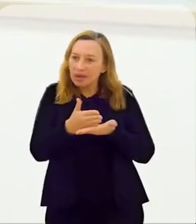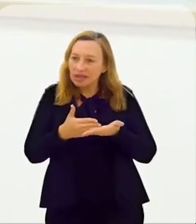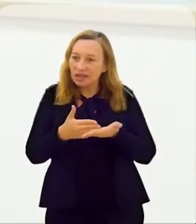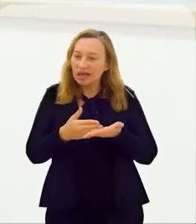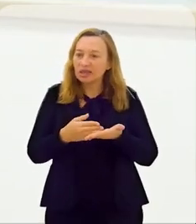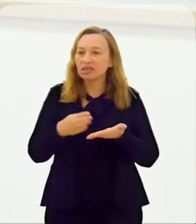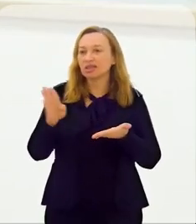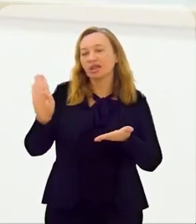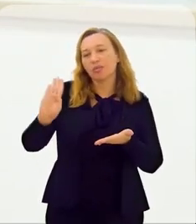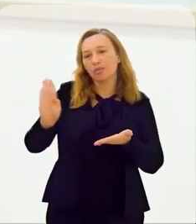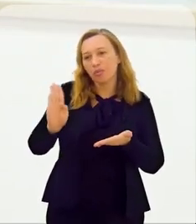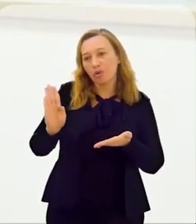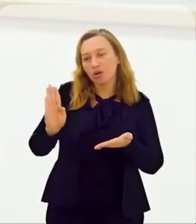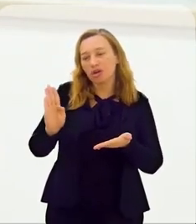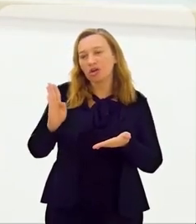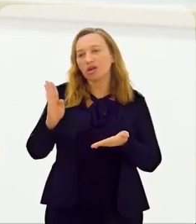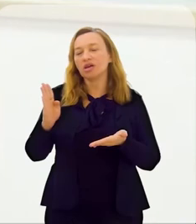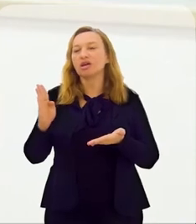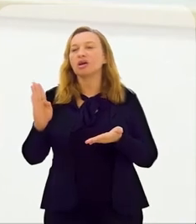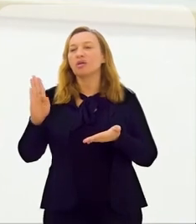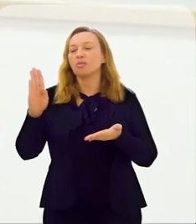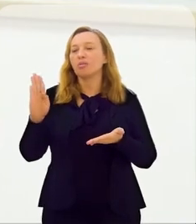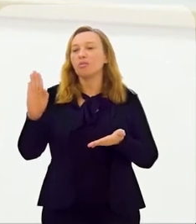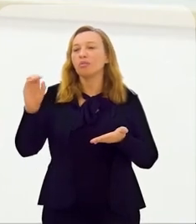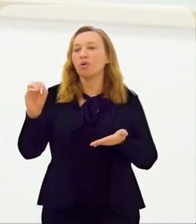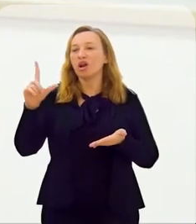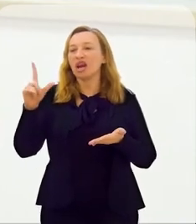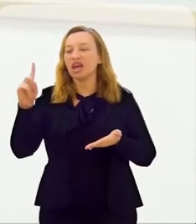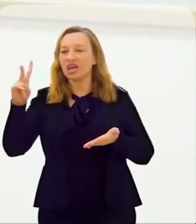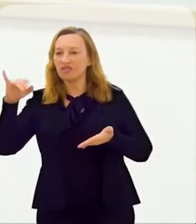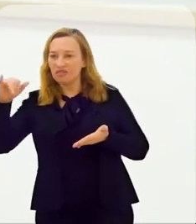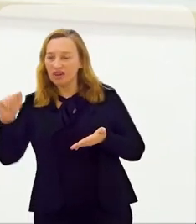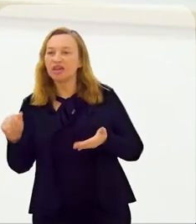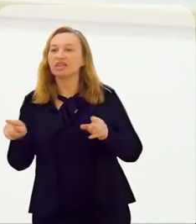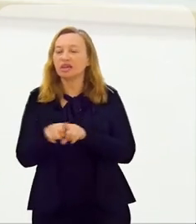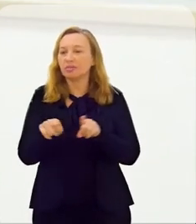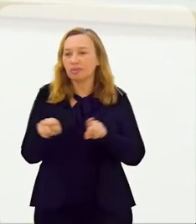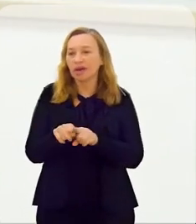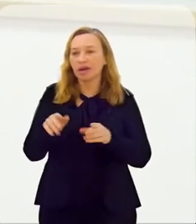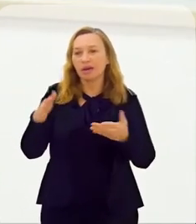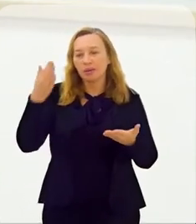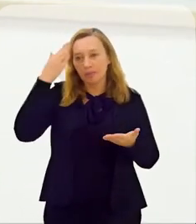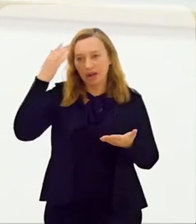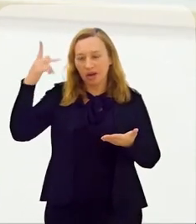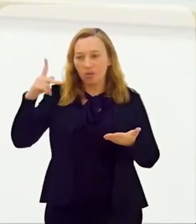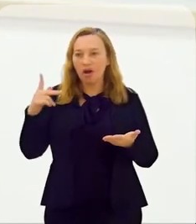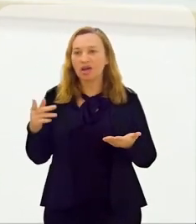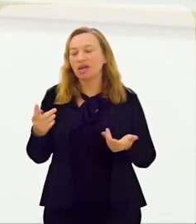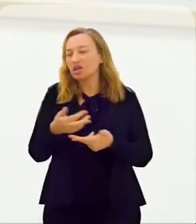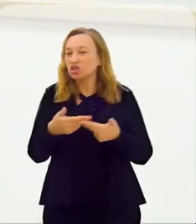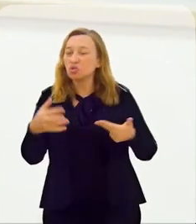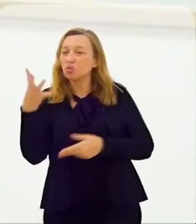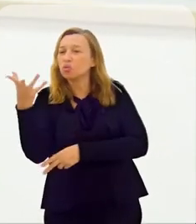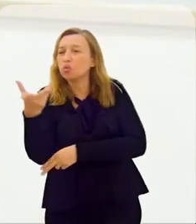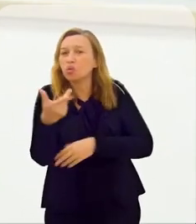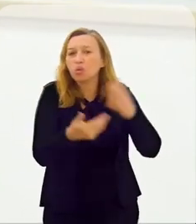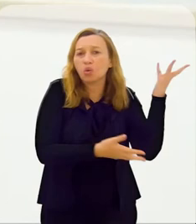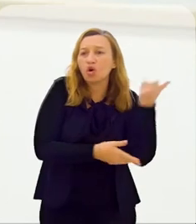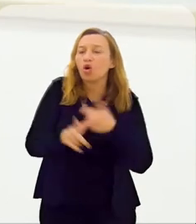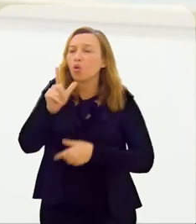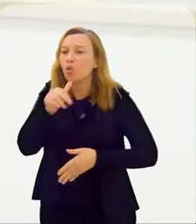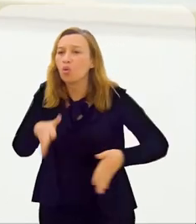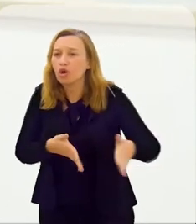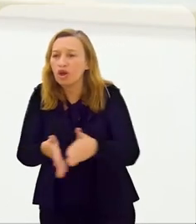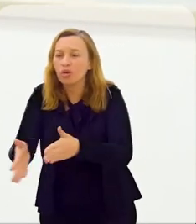tem parte da Bolívia e parte do Paraguai. Então, na verdade, ele é além fronteira, como as coisas da